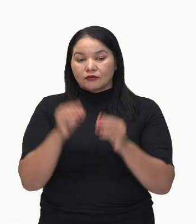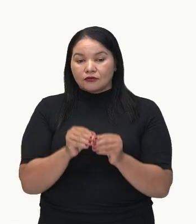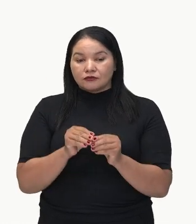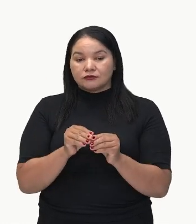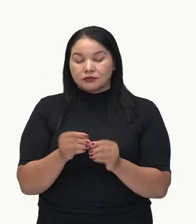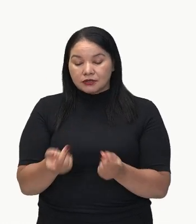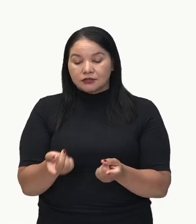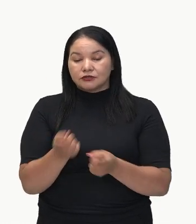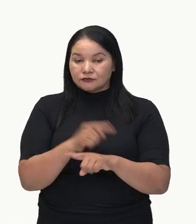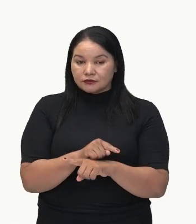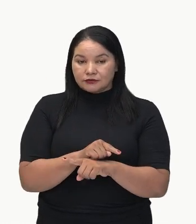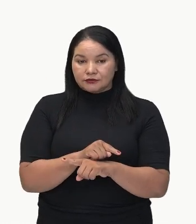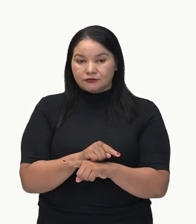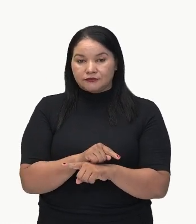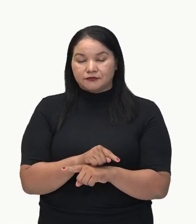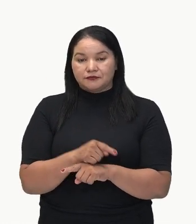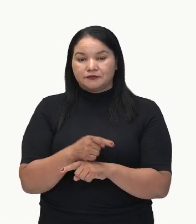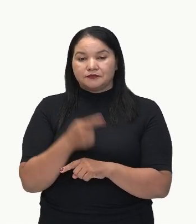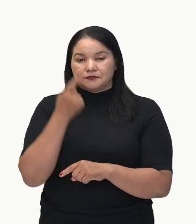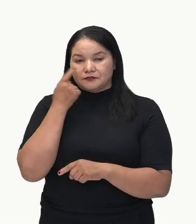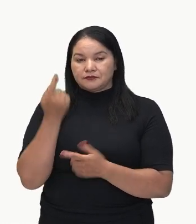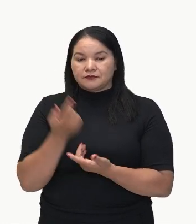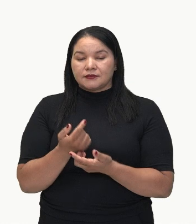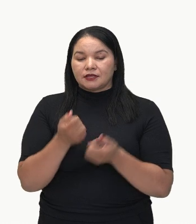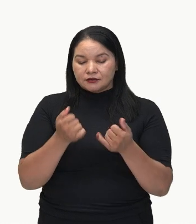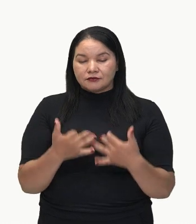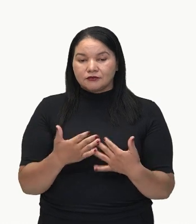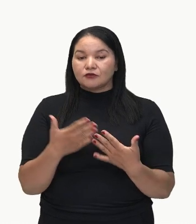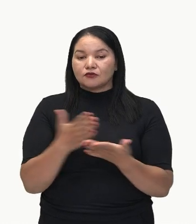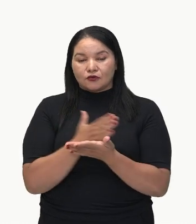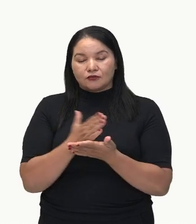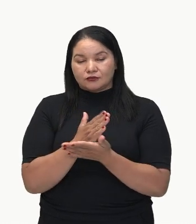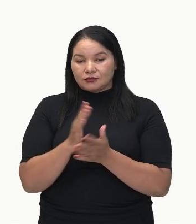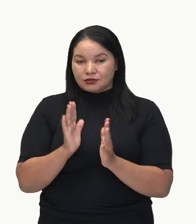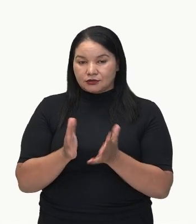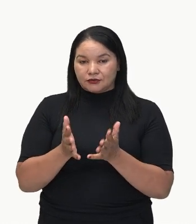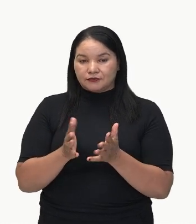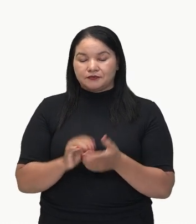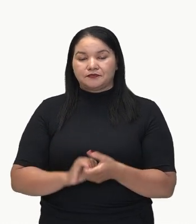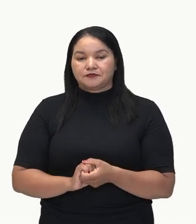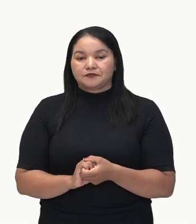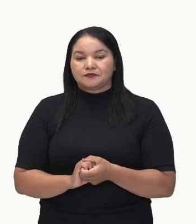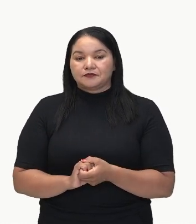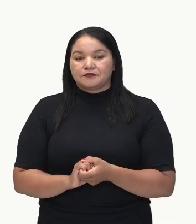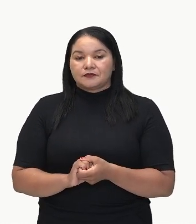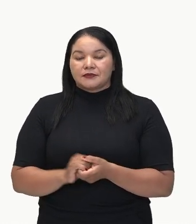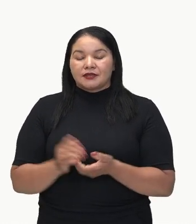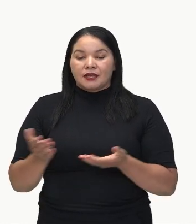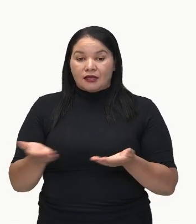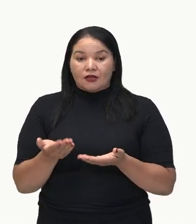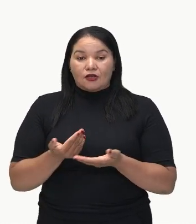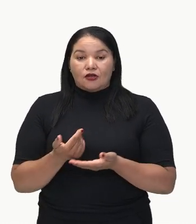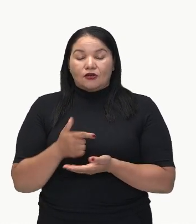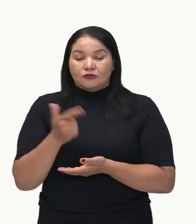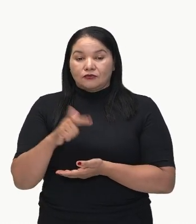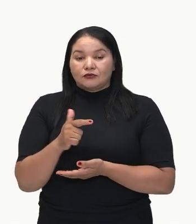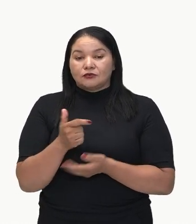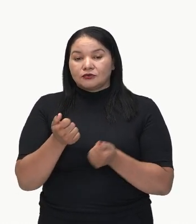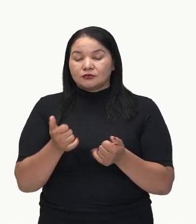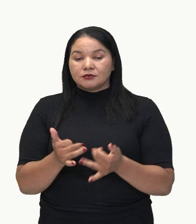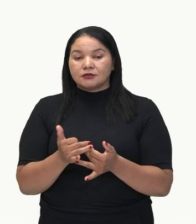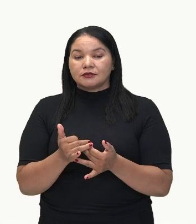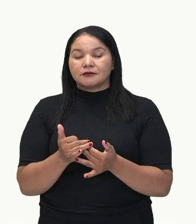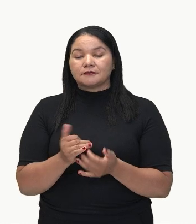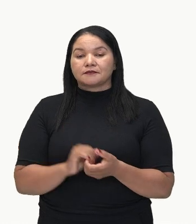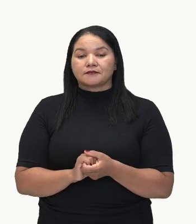e as adversativas. Falamos sobre algumas aqui, né? Falamos sobre algumas aqui. Vamos falar algumas também, um pouco mais